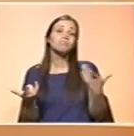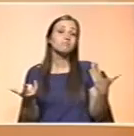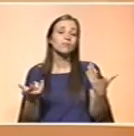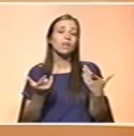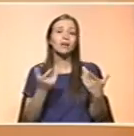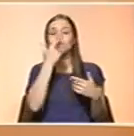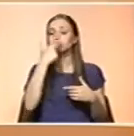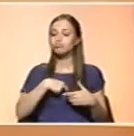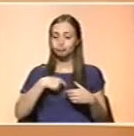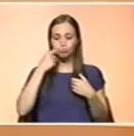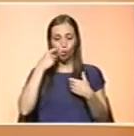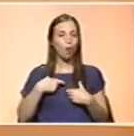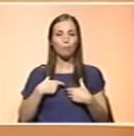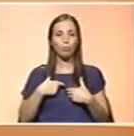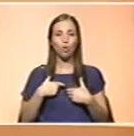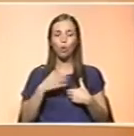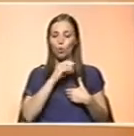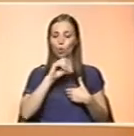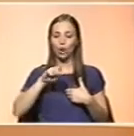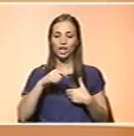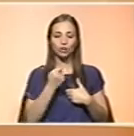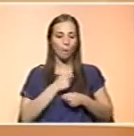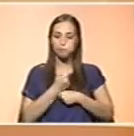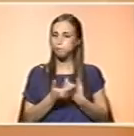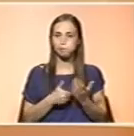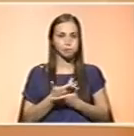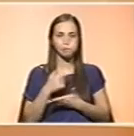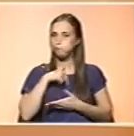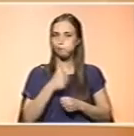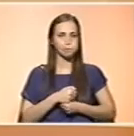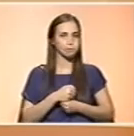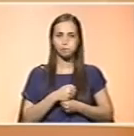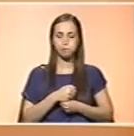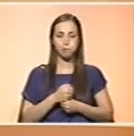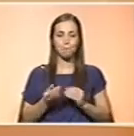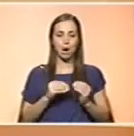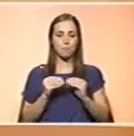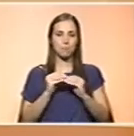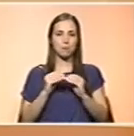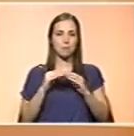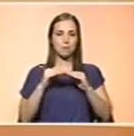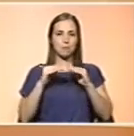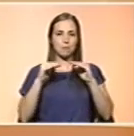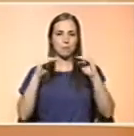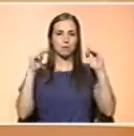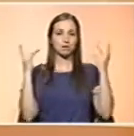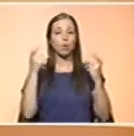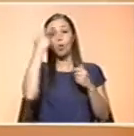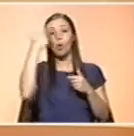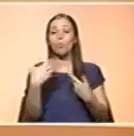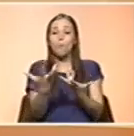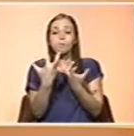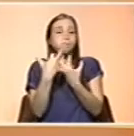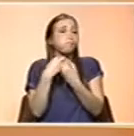capacidade para metabolizar o colesterol. O receptor não funciona e então os níveis acumulam-se e o organismo, como não absorve o colesterol,